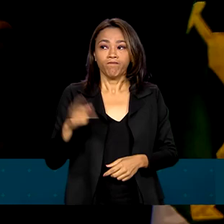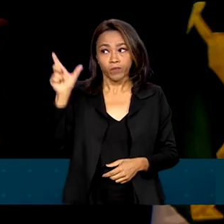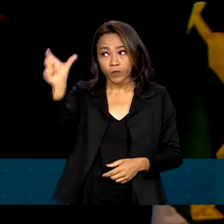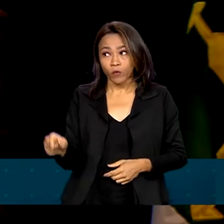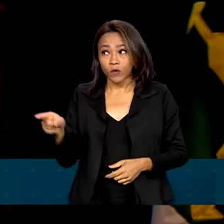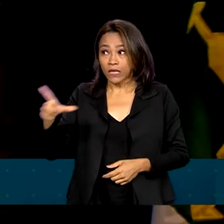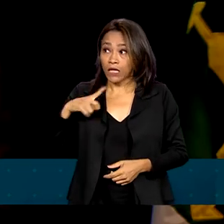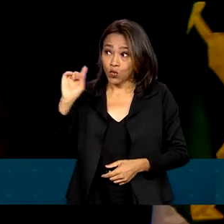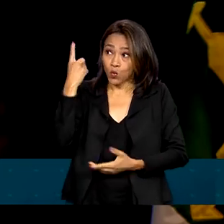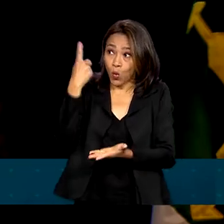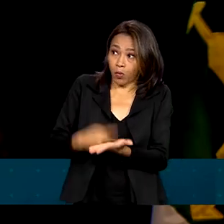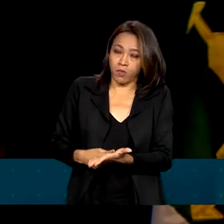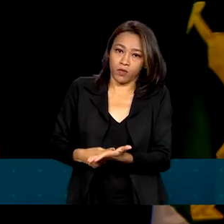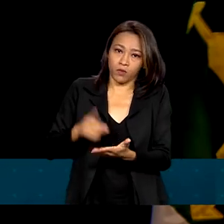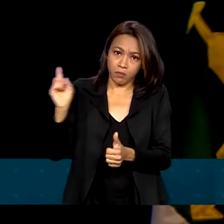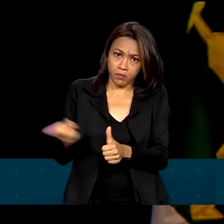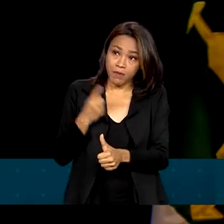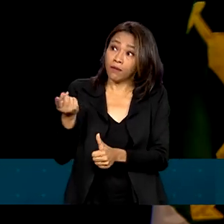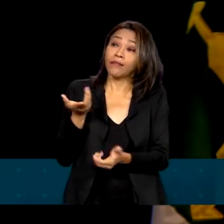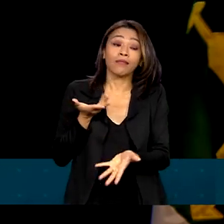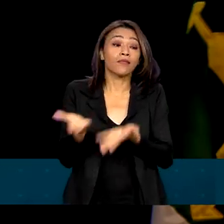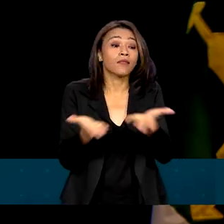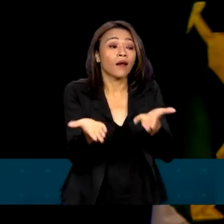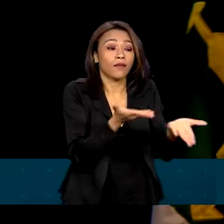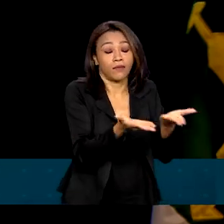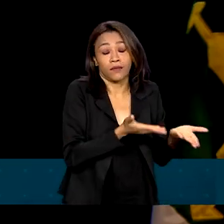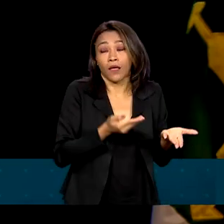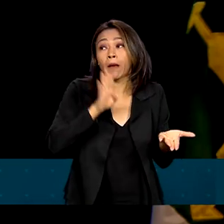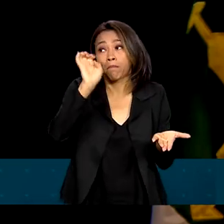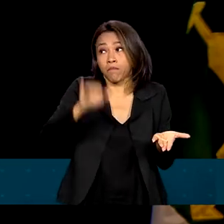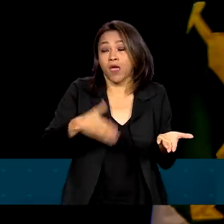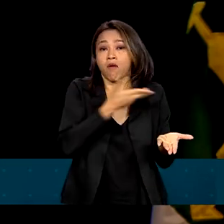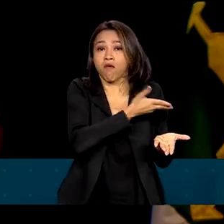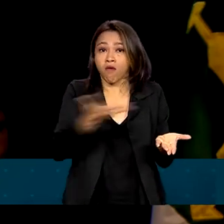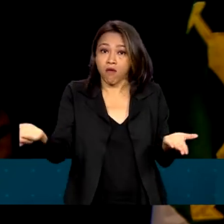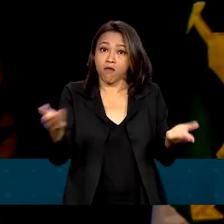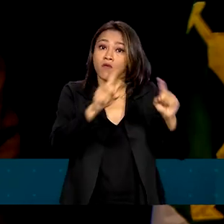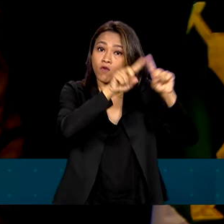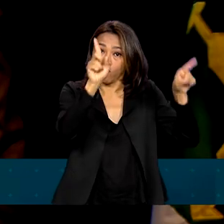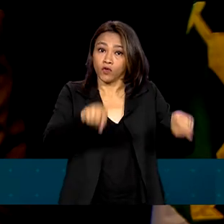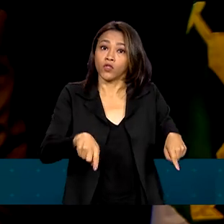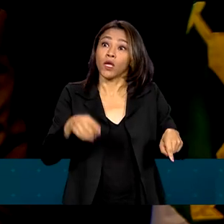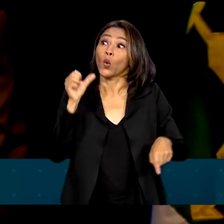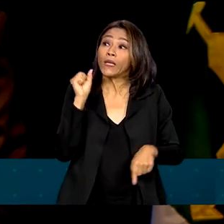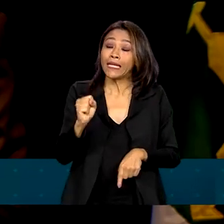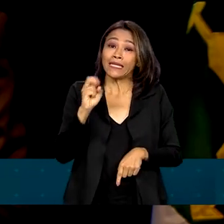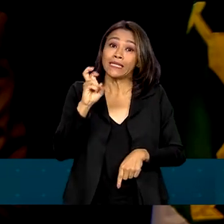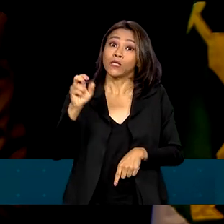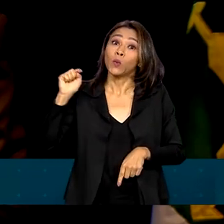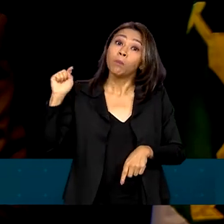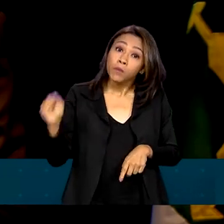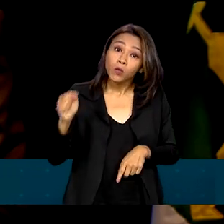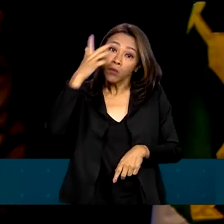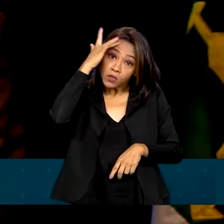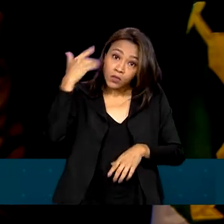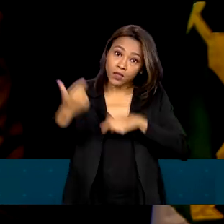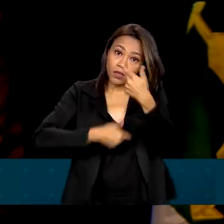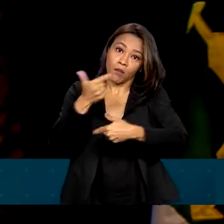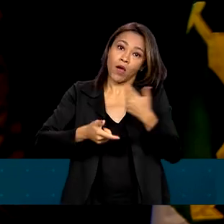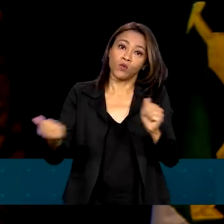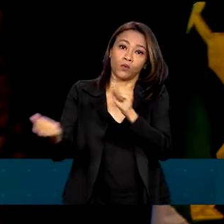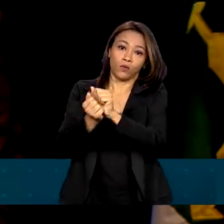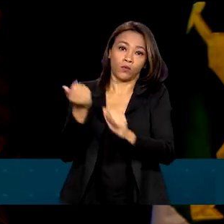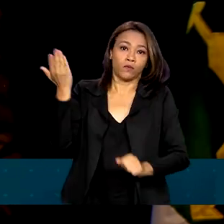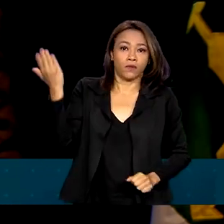aqui. Primeiro é tratar bem os teus parceiros, 85 mil pessoas que trabalham com você no